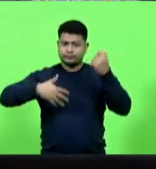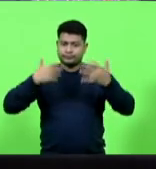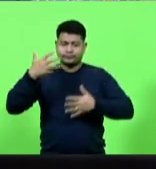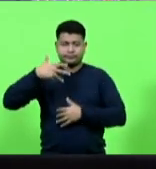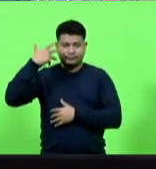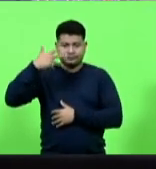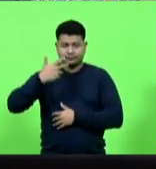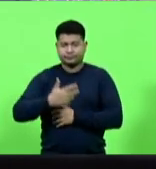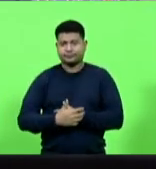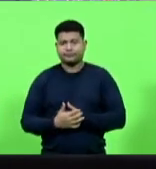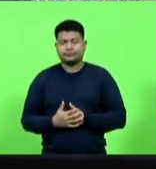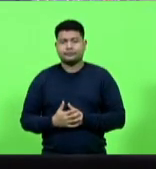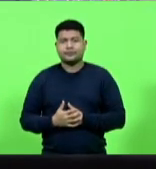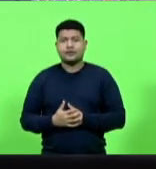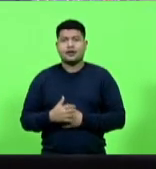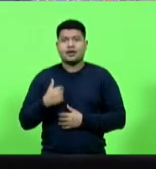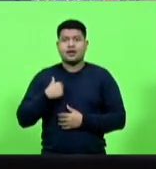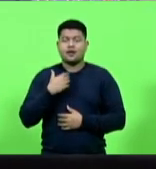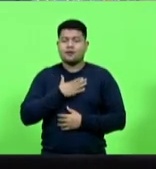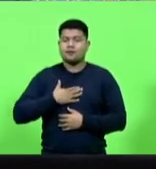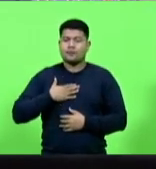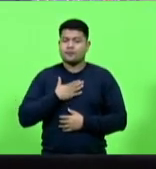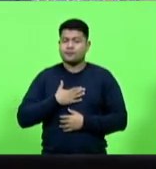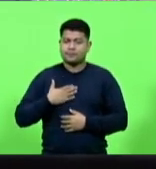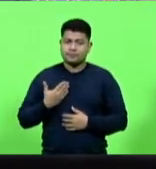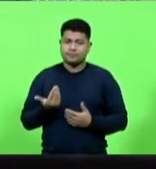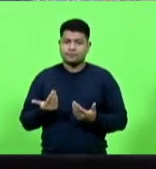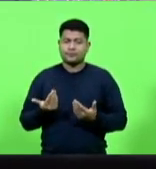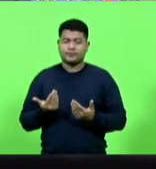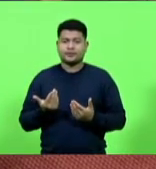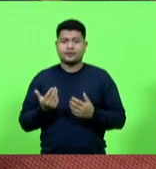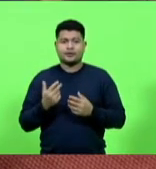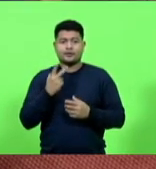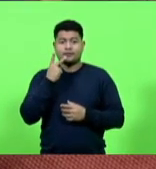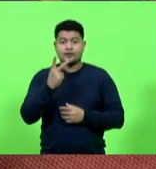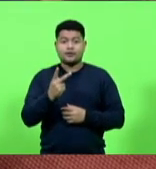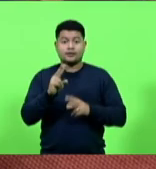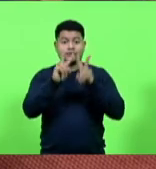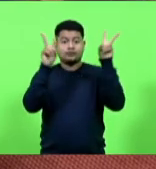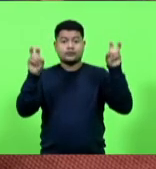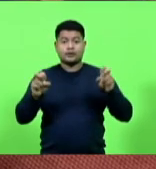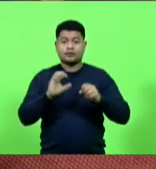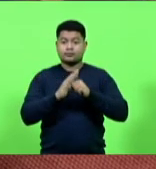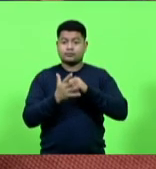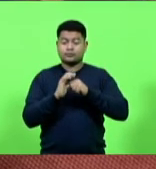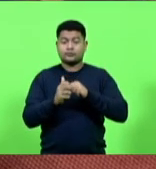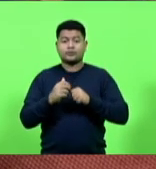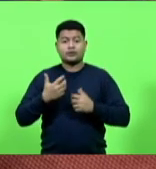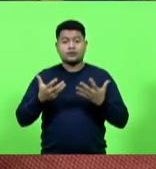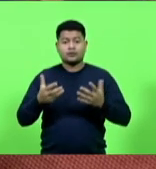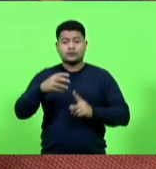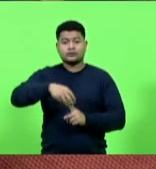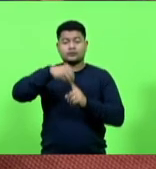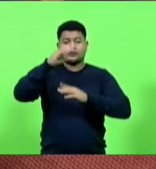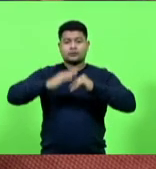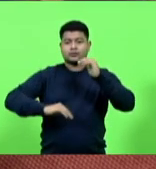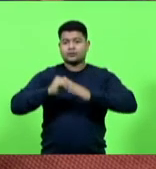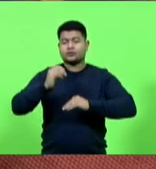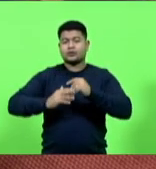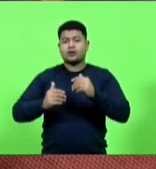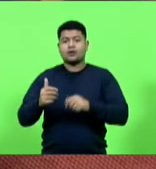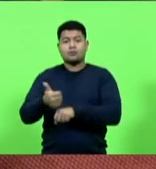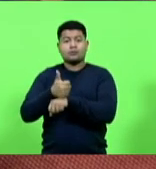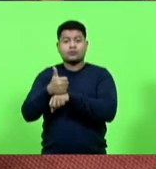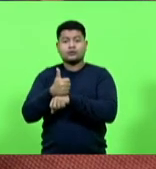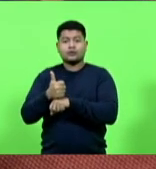gostaria de deixar uma mensagem sobre a pandemia eu destaco a atuação dos profissionais de imprensa especialmente a